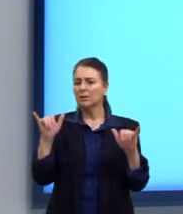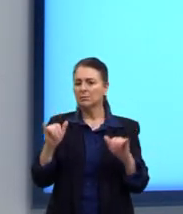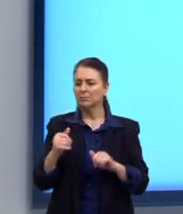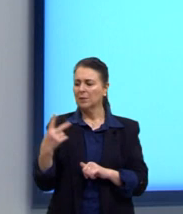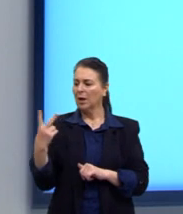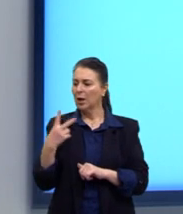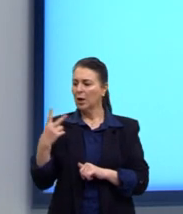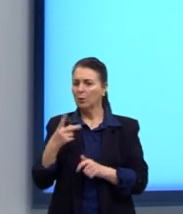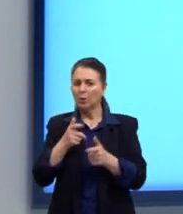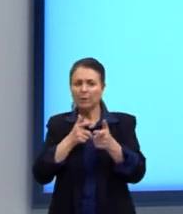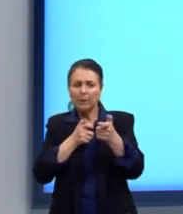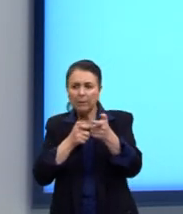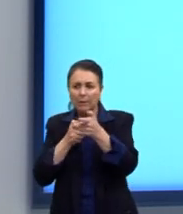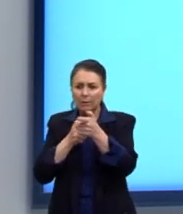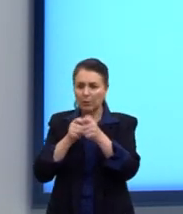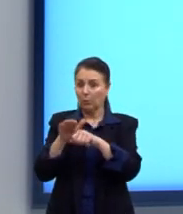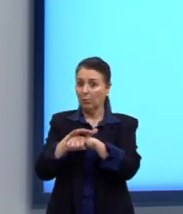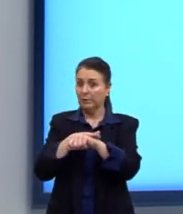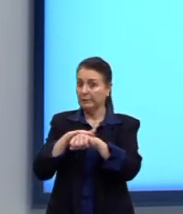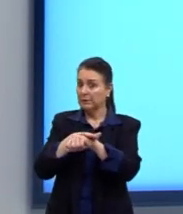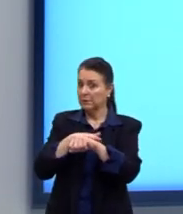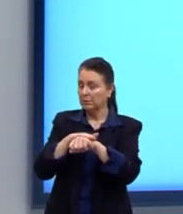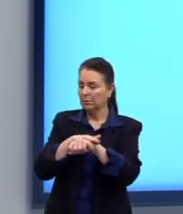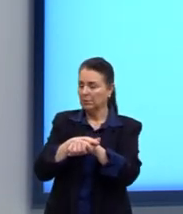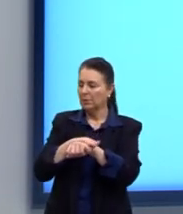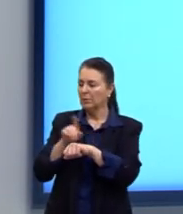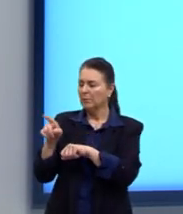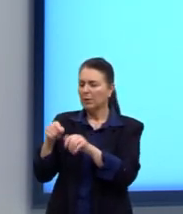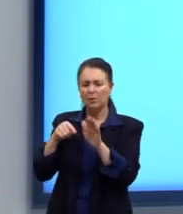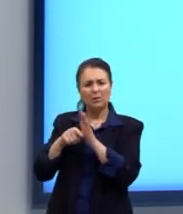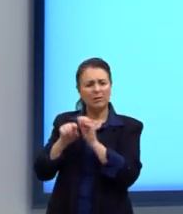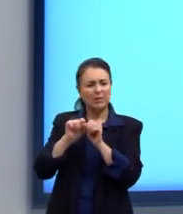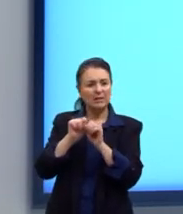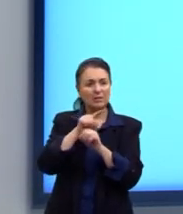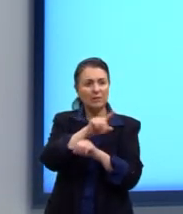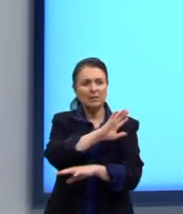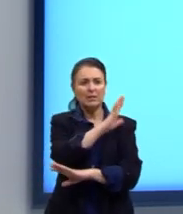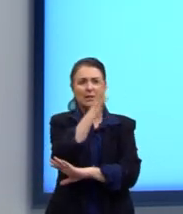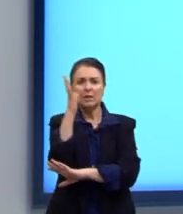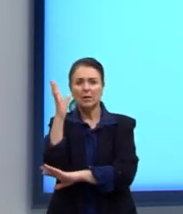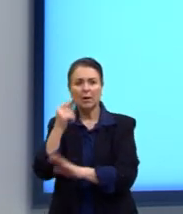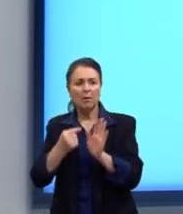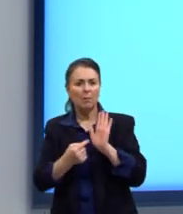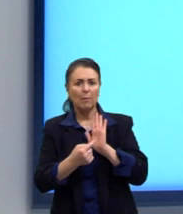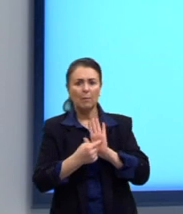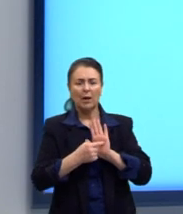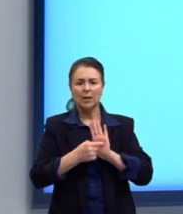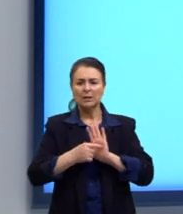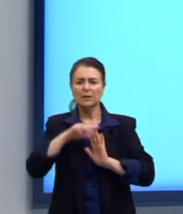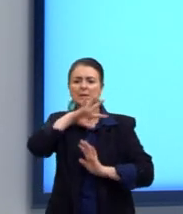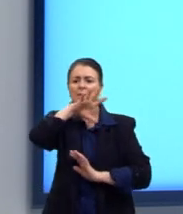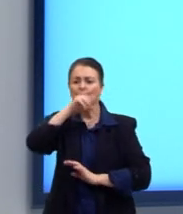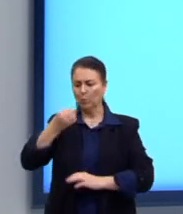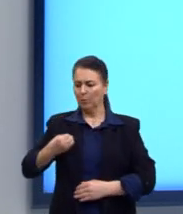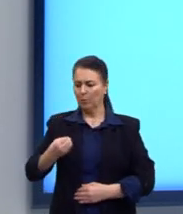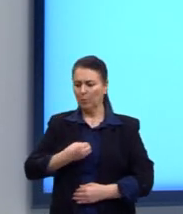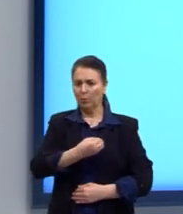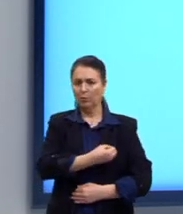caçadores estão conversando. O que você faria se estivesse na selva e aparecesse uma onça na sua frente?